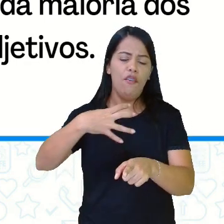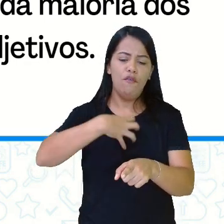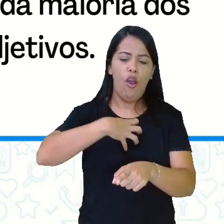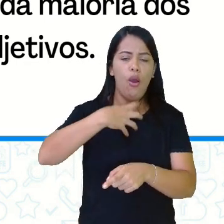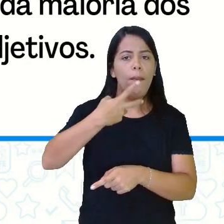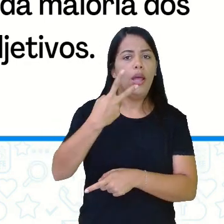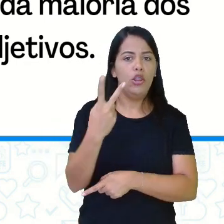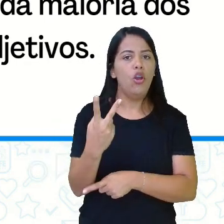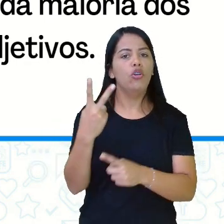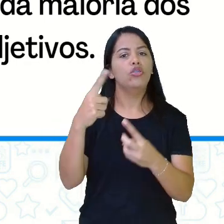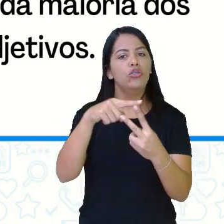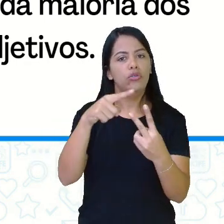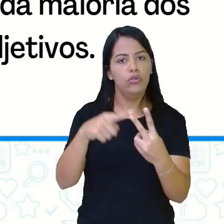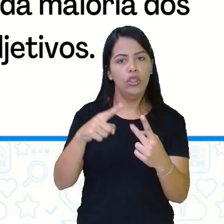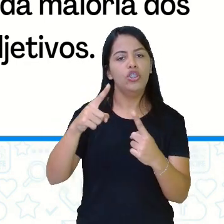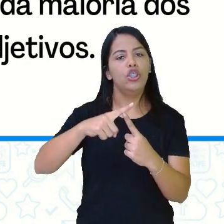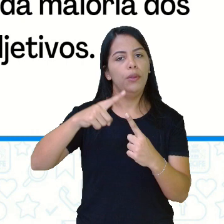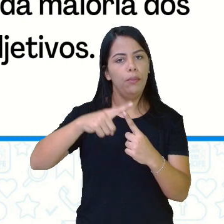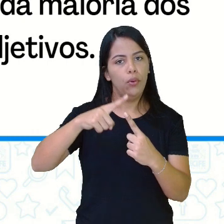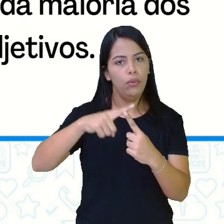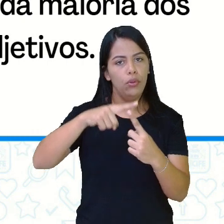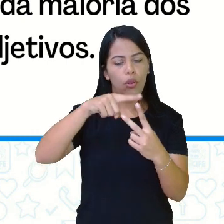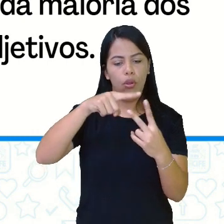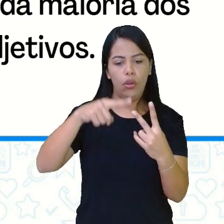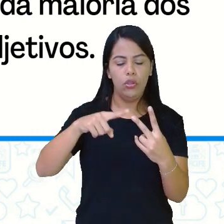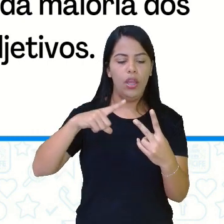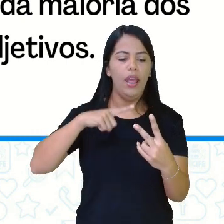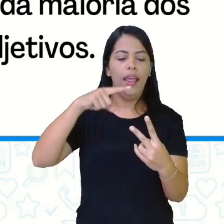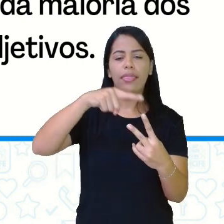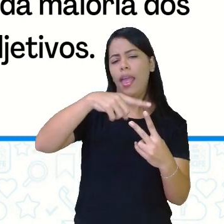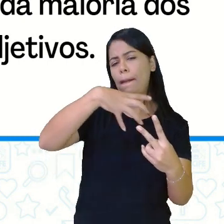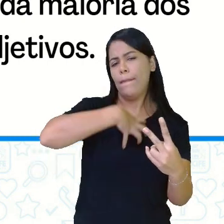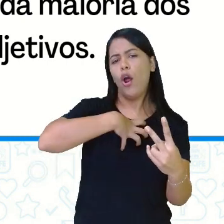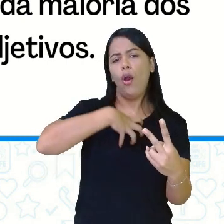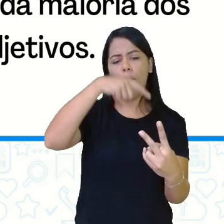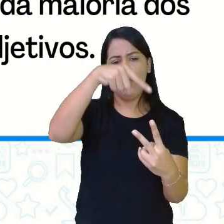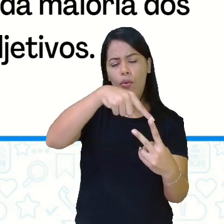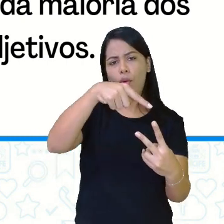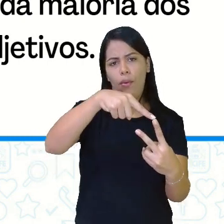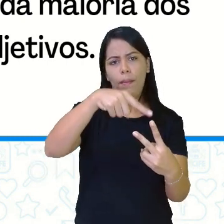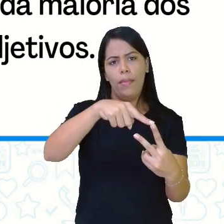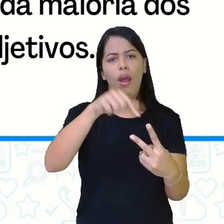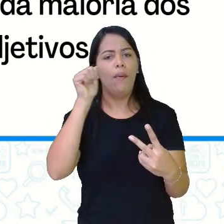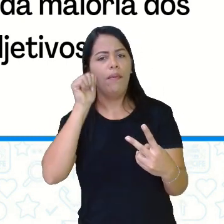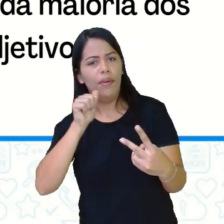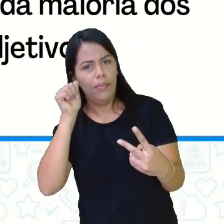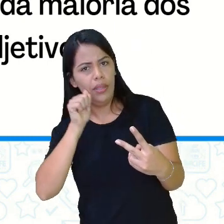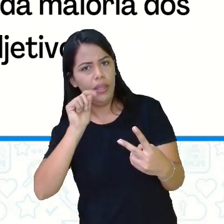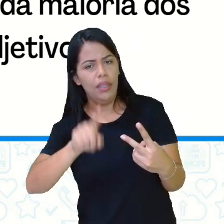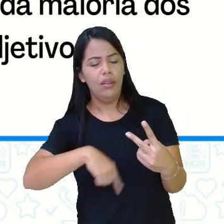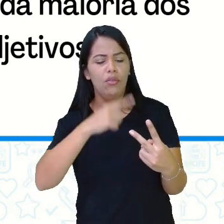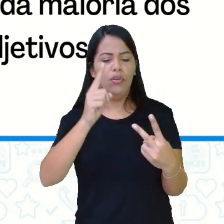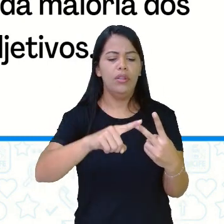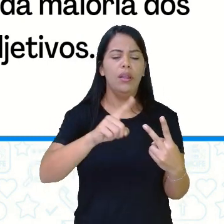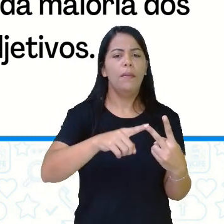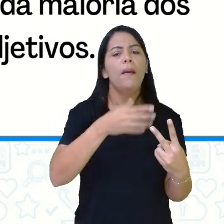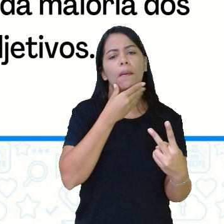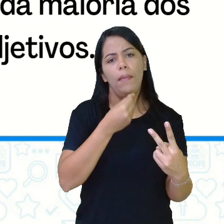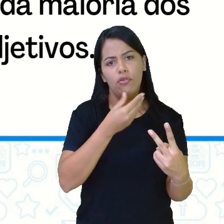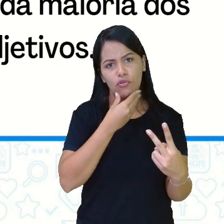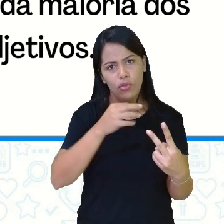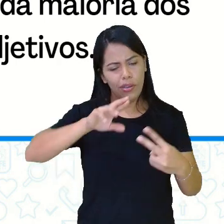formas. Uma forma para o gênero masculino e outra para o gênero